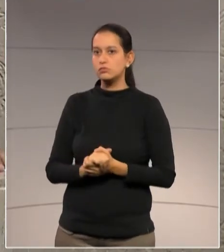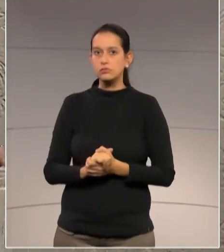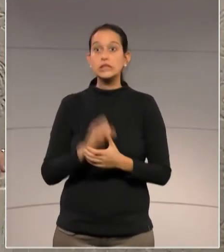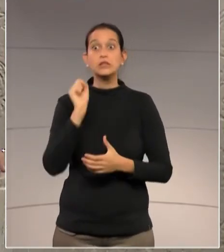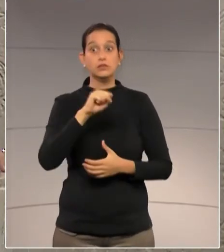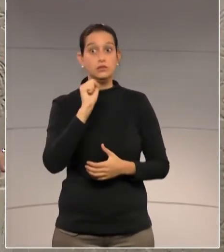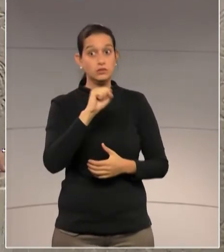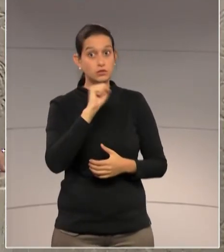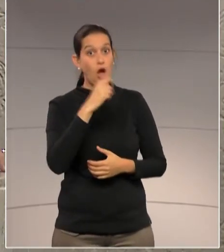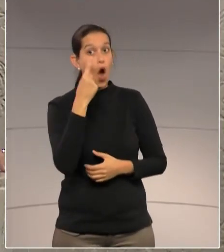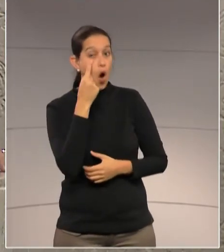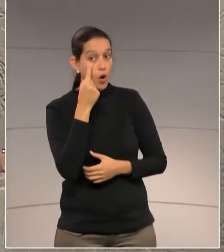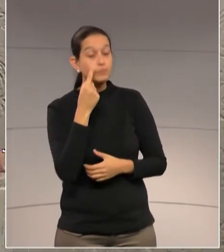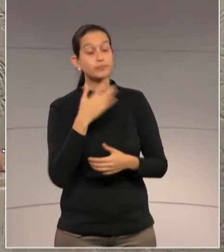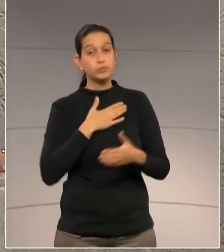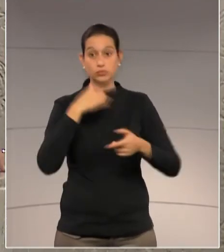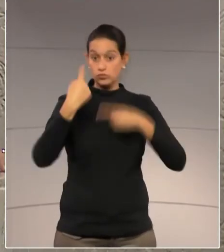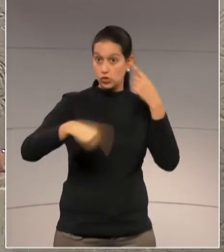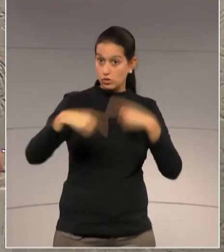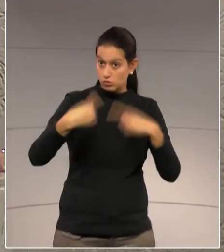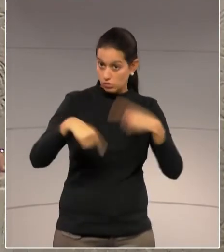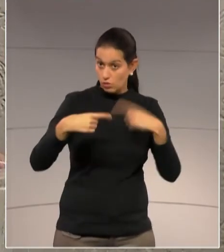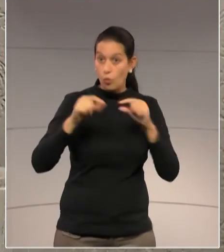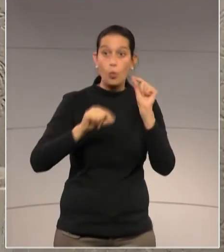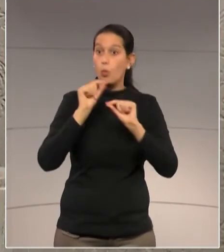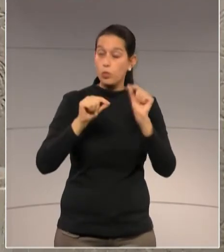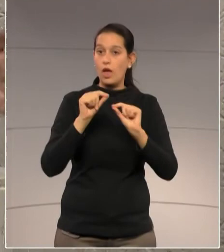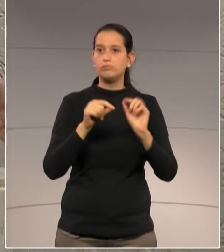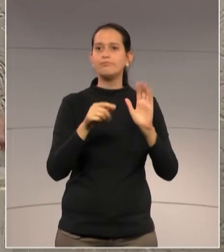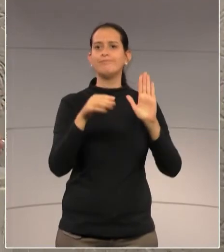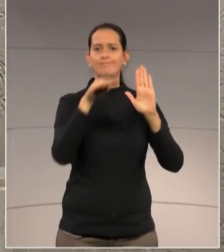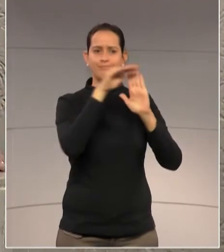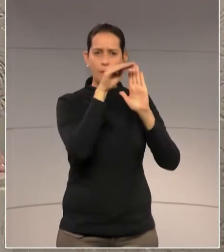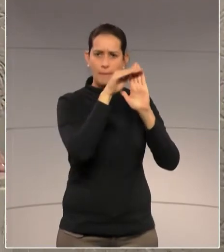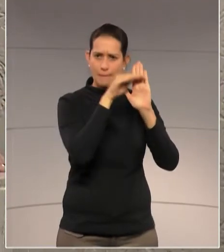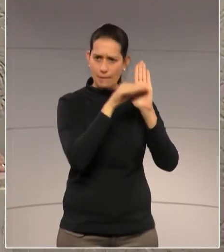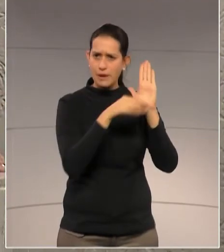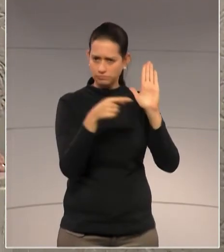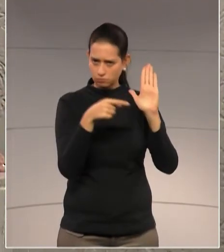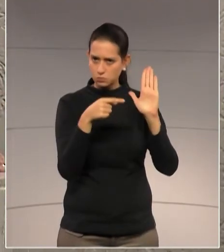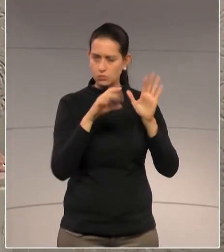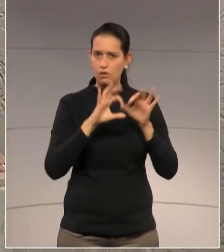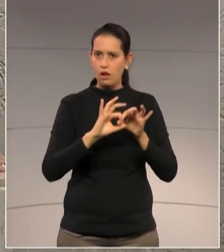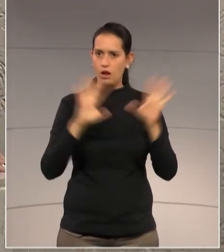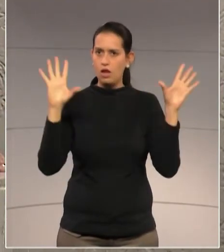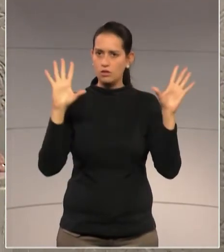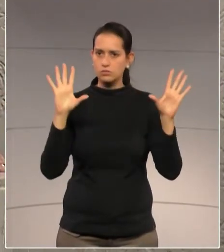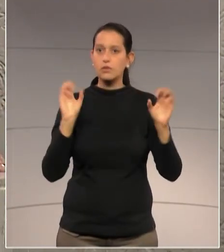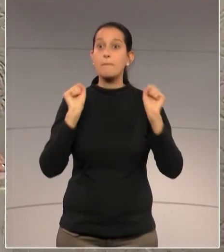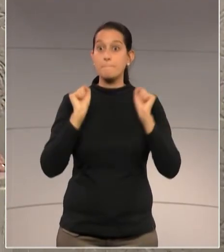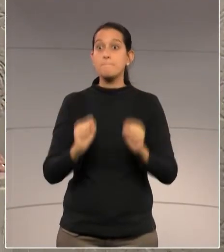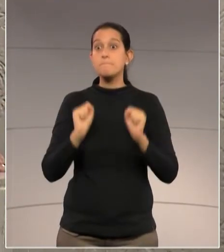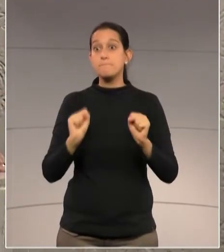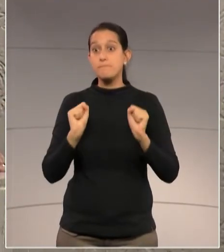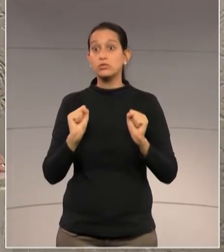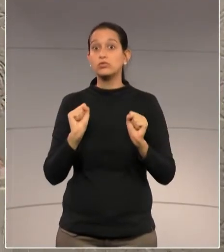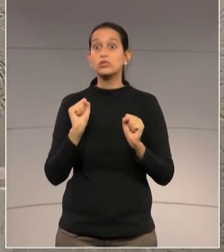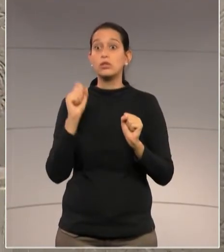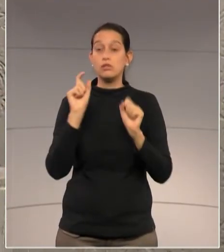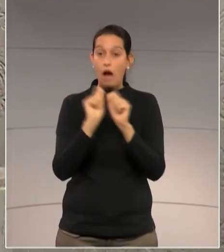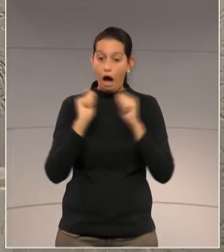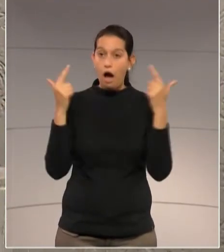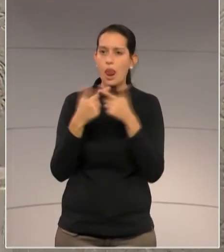autorizações, inclusive ambientais, vão passar novamente pelo plenário da Assembleia, mas nós estamos indicando,